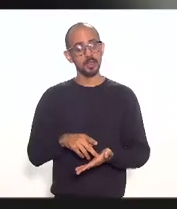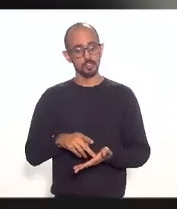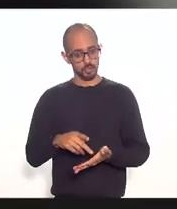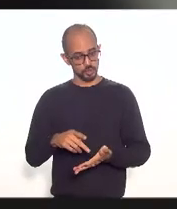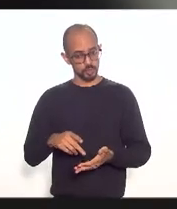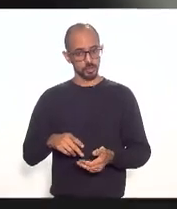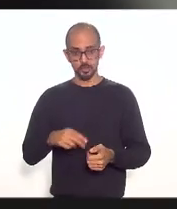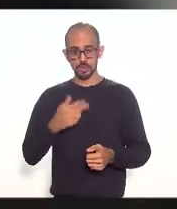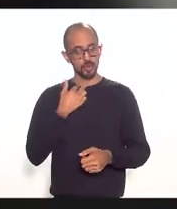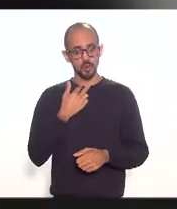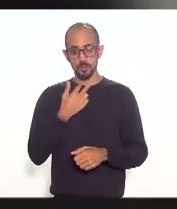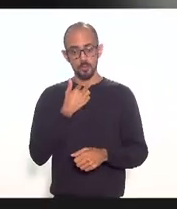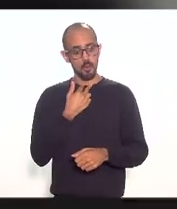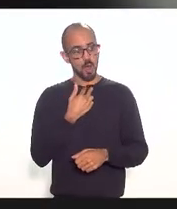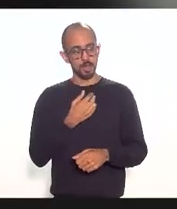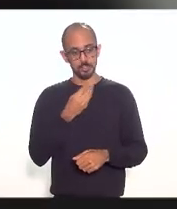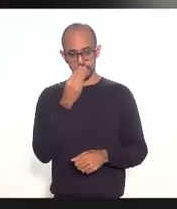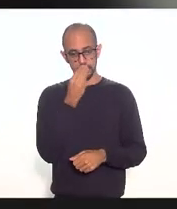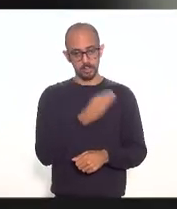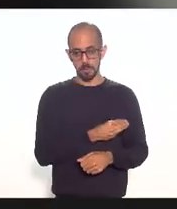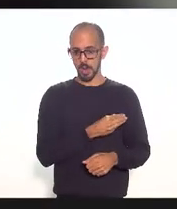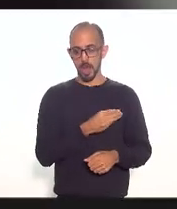relevar uma questão tão